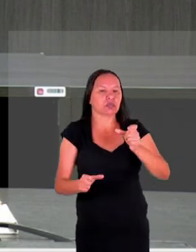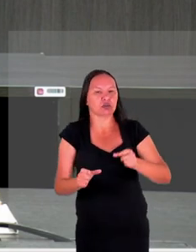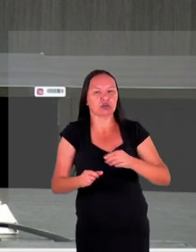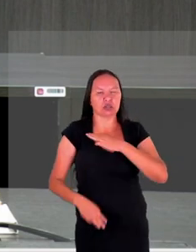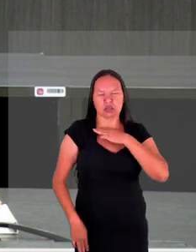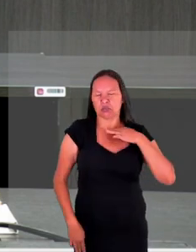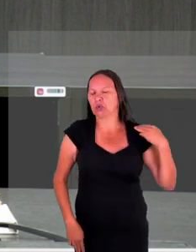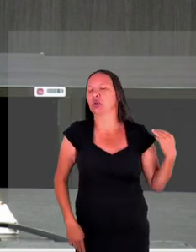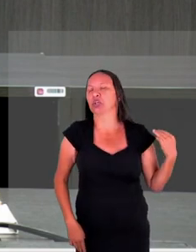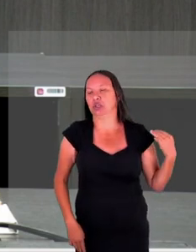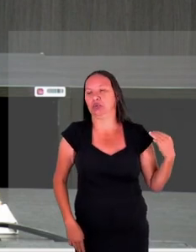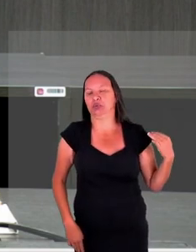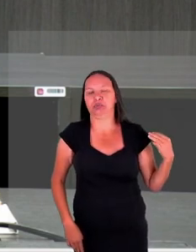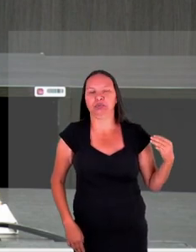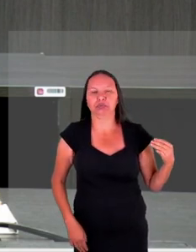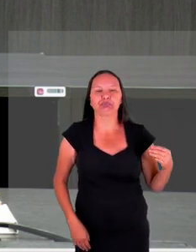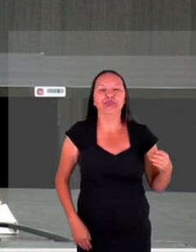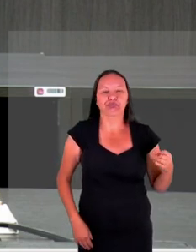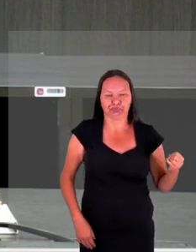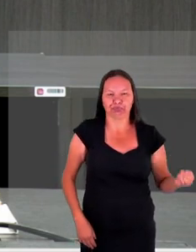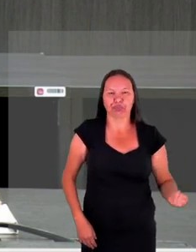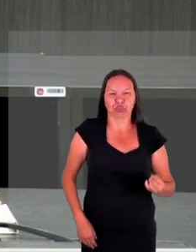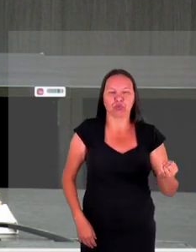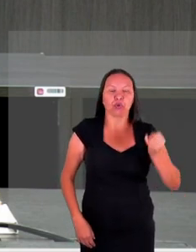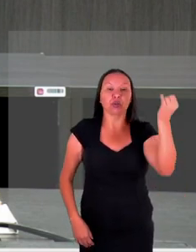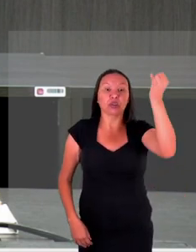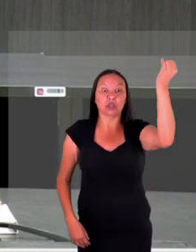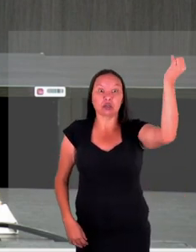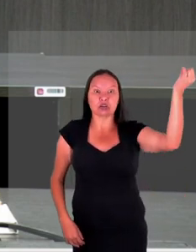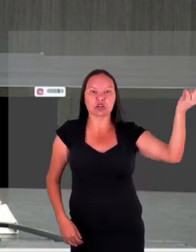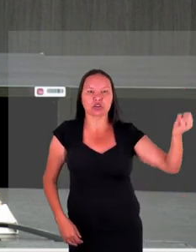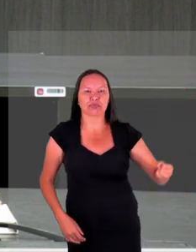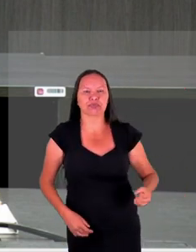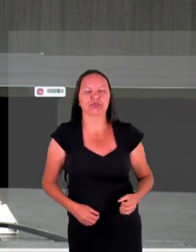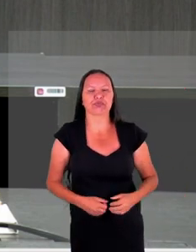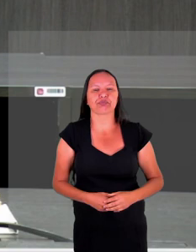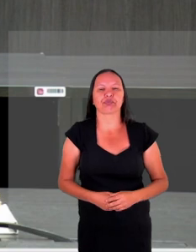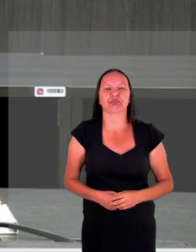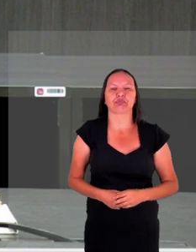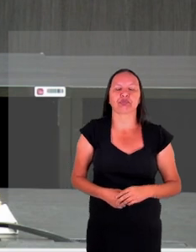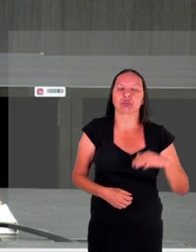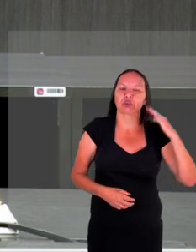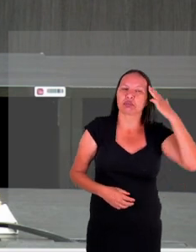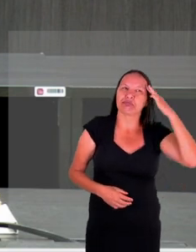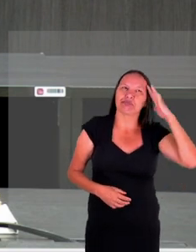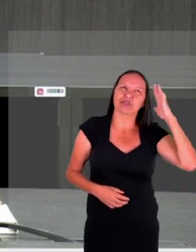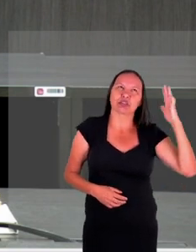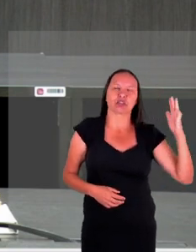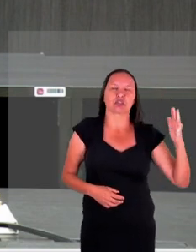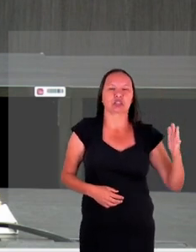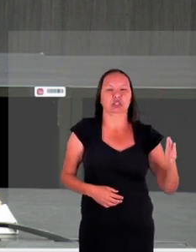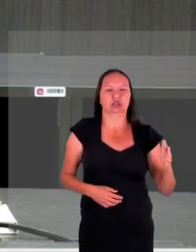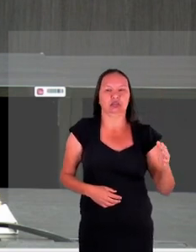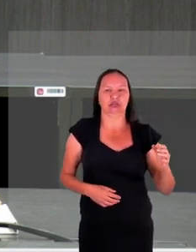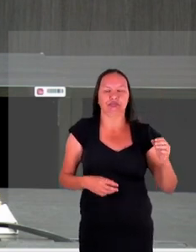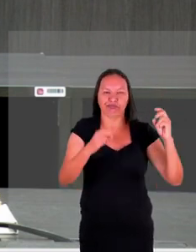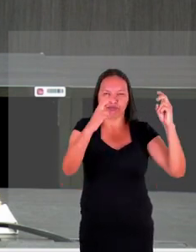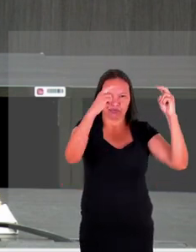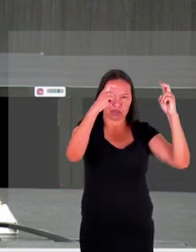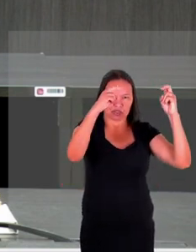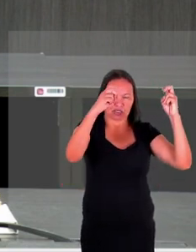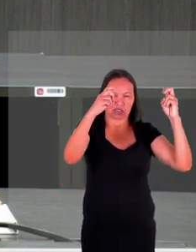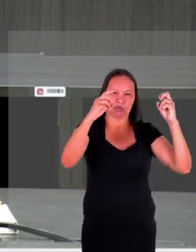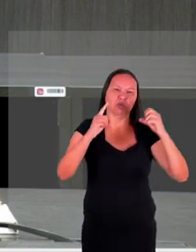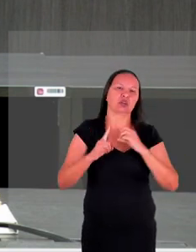porque são realmente quando imagino a situação que não fica o meio